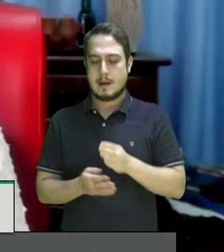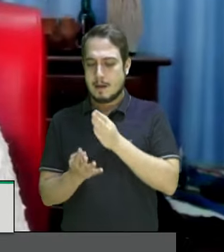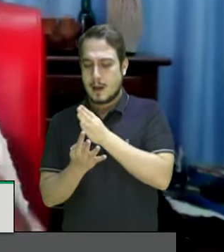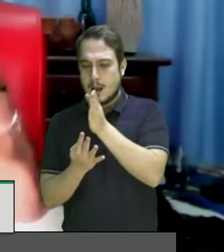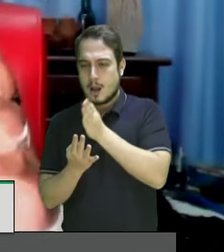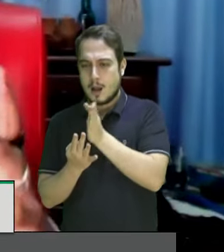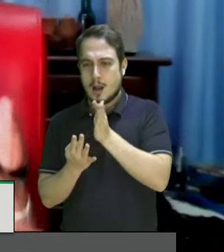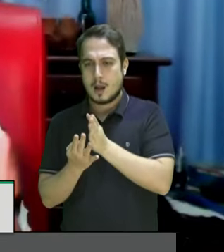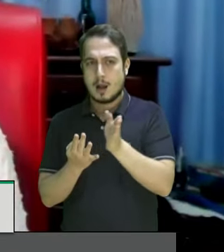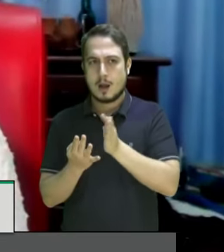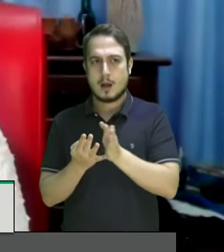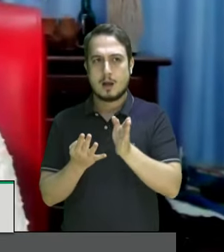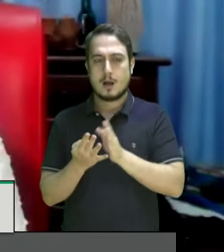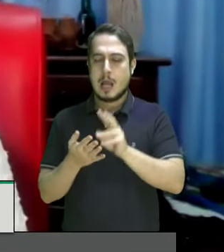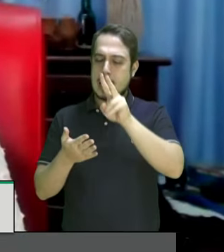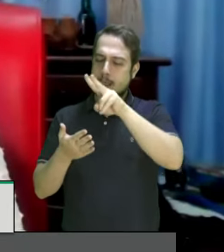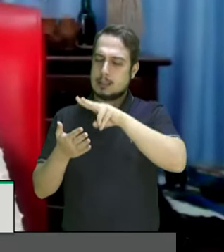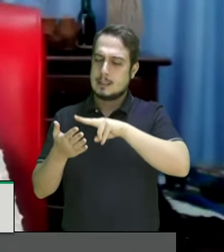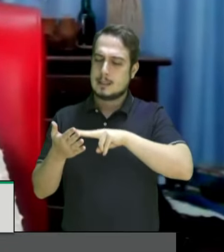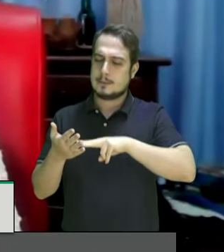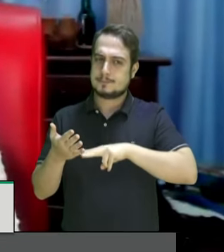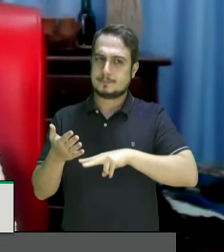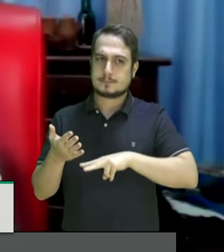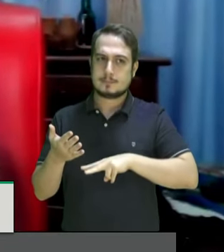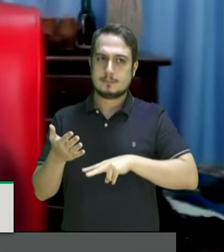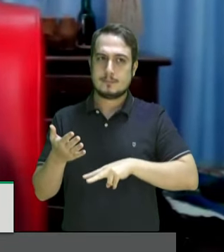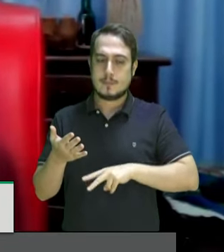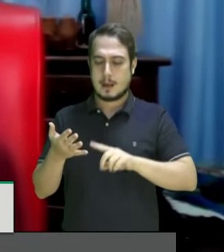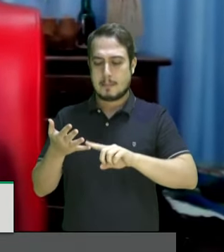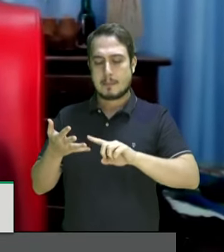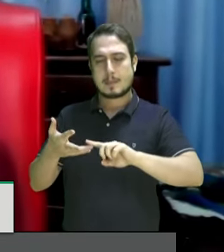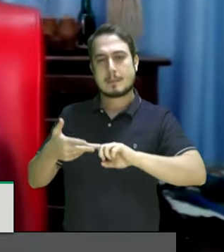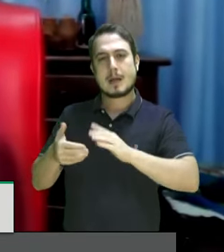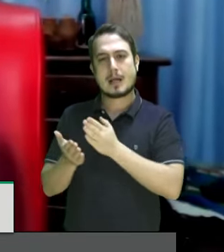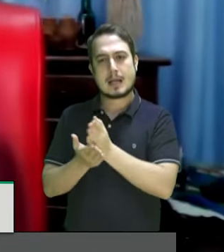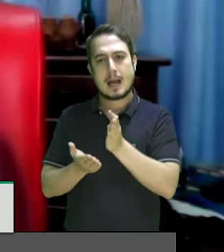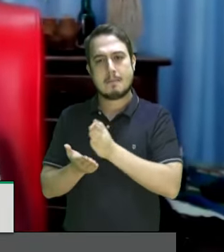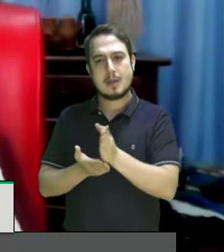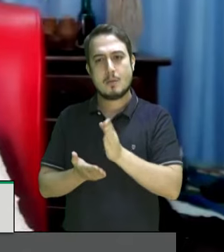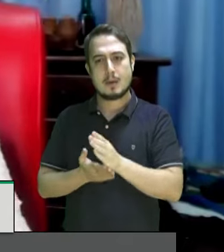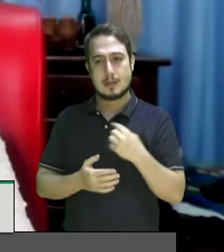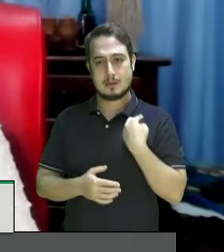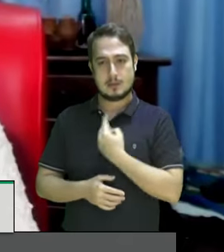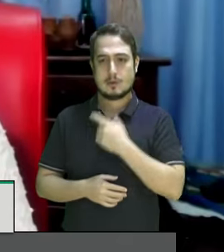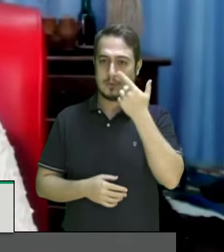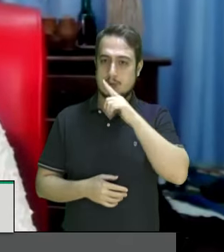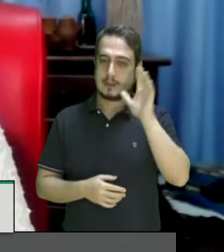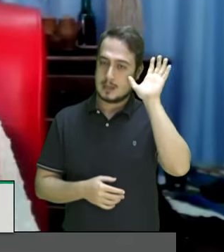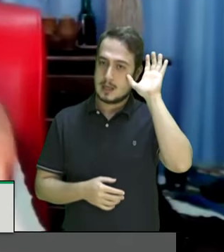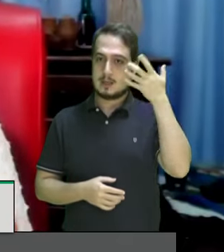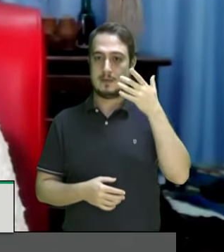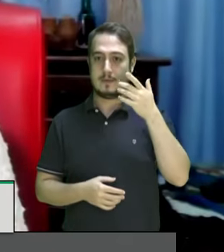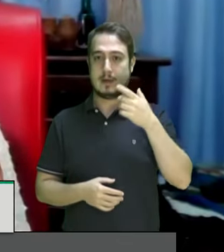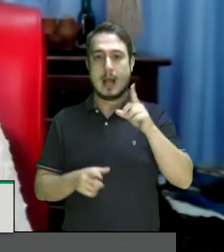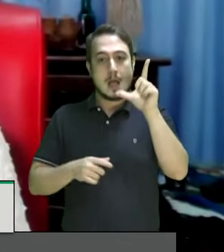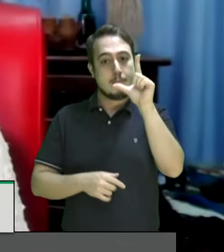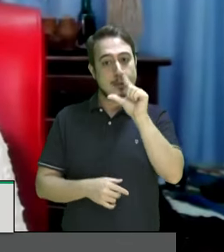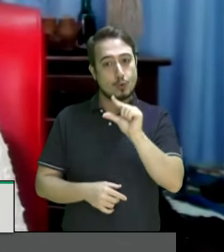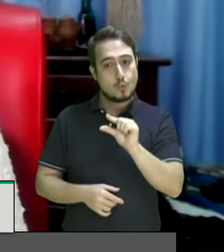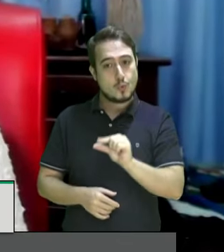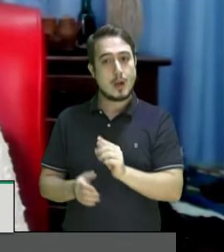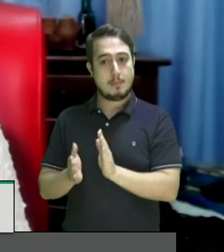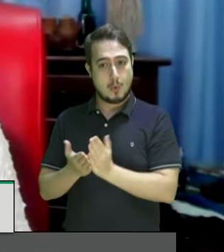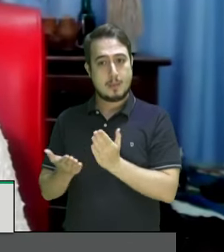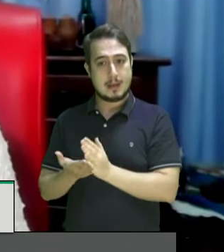corretamente todo vão indicando caminhos para que a gente possa resolver reduzir a pobreza hoje com a